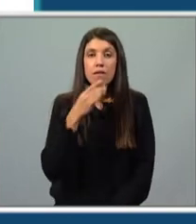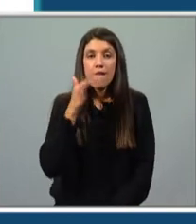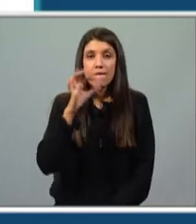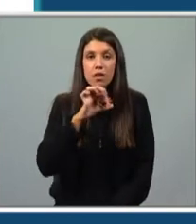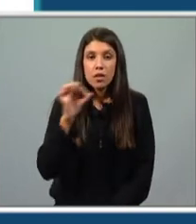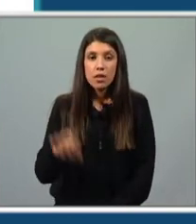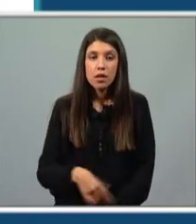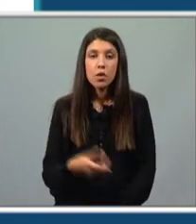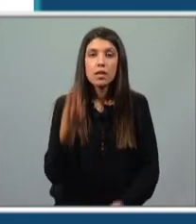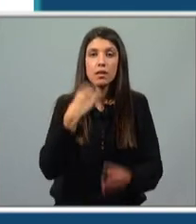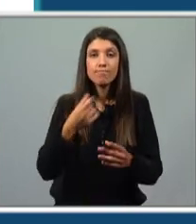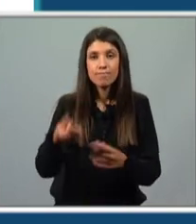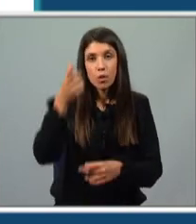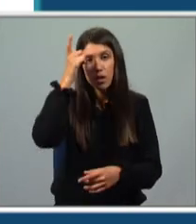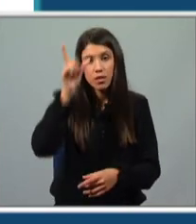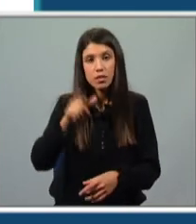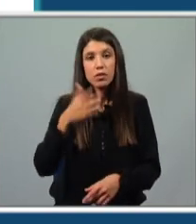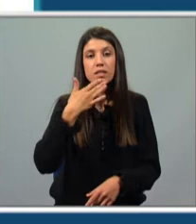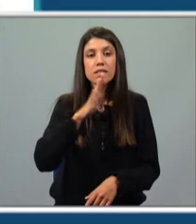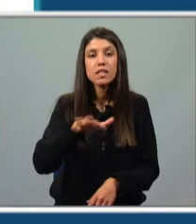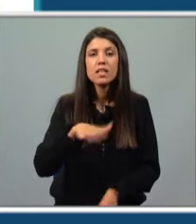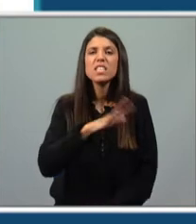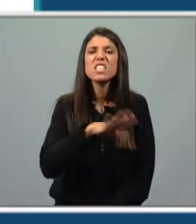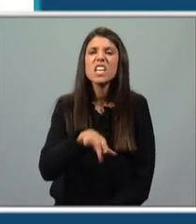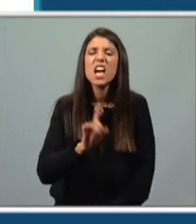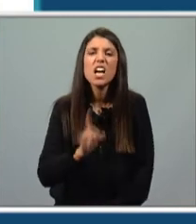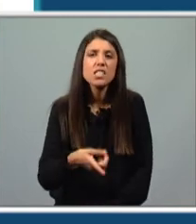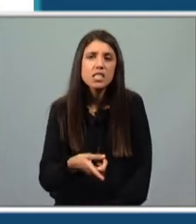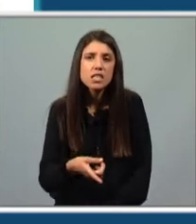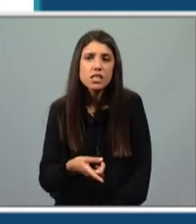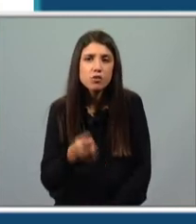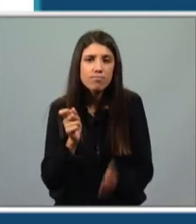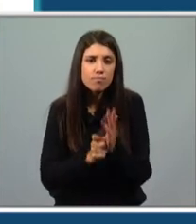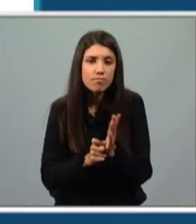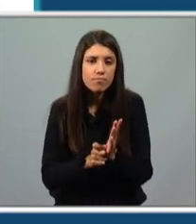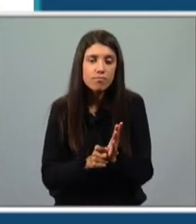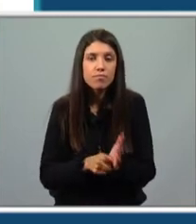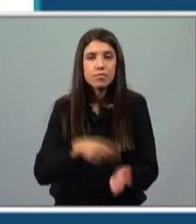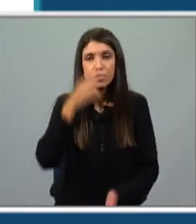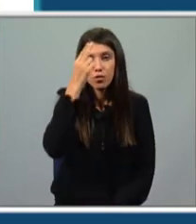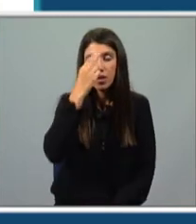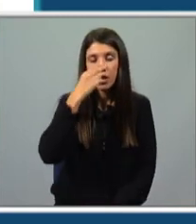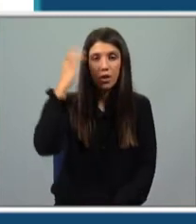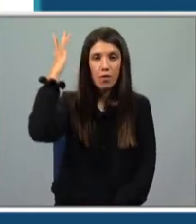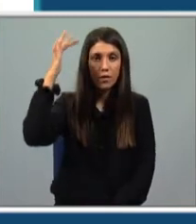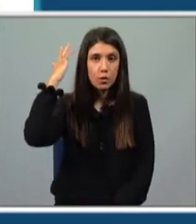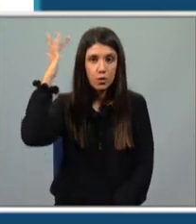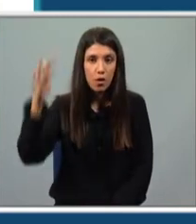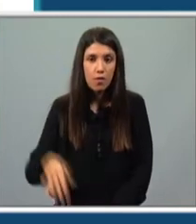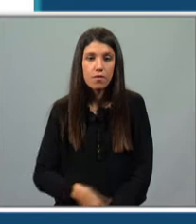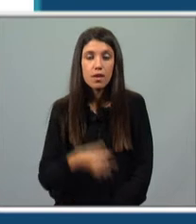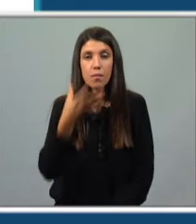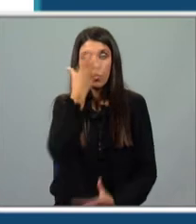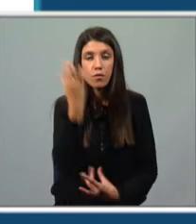Licenciou-se em Ciências. Que ciências foram estas? Conseguiste tomar nota? Histórico-filosóficas. Foi